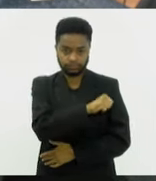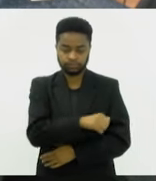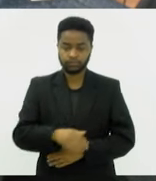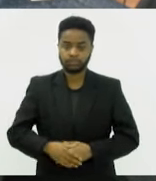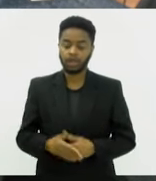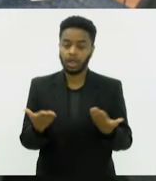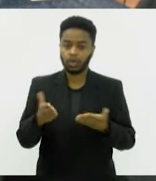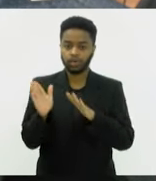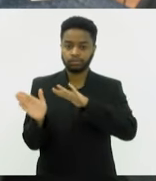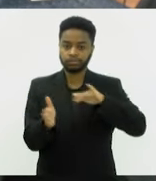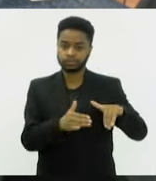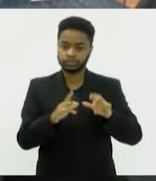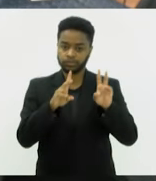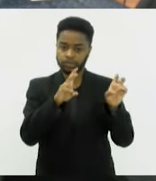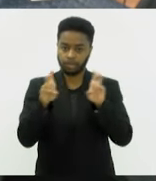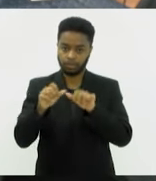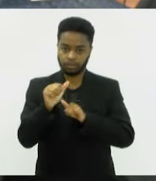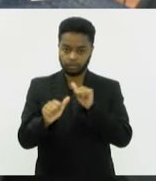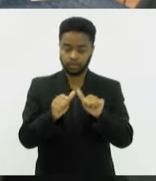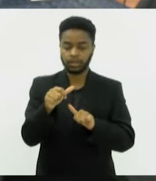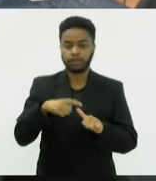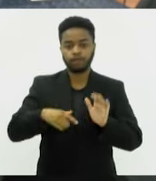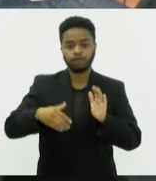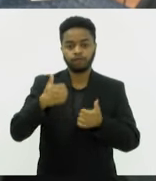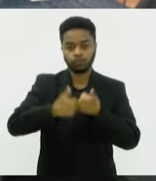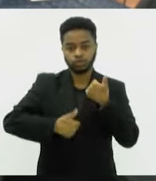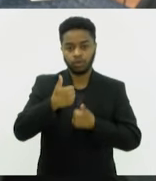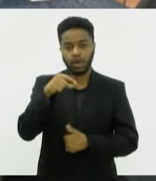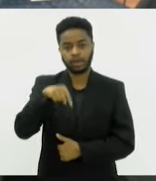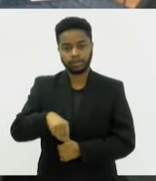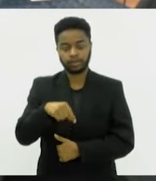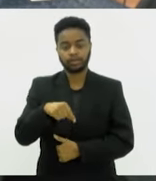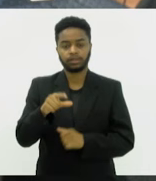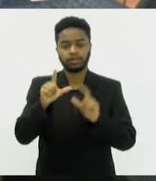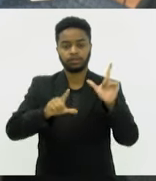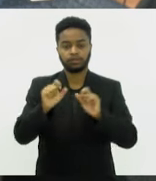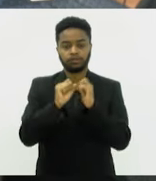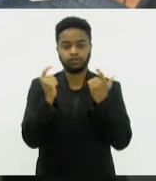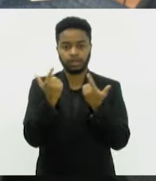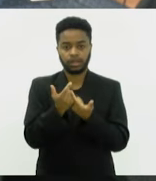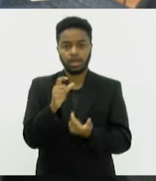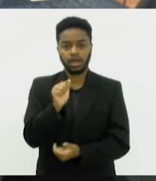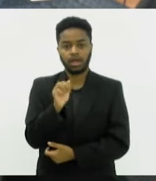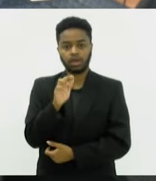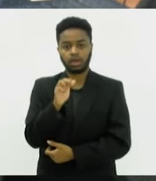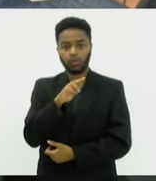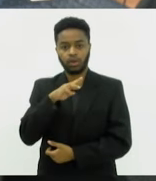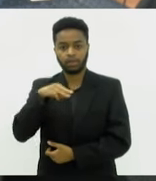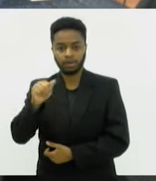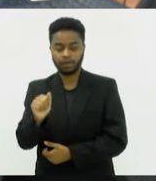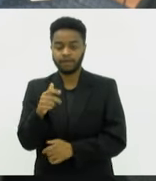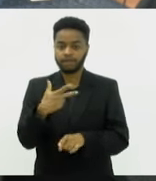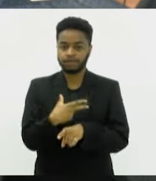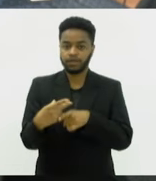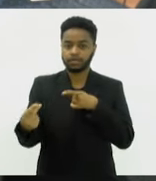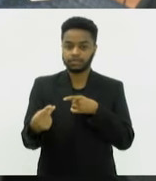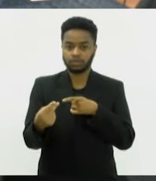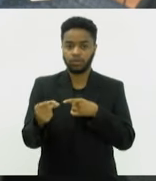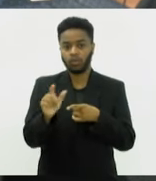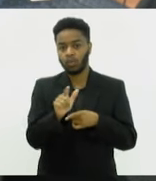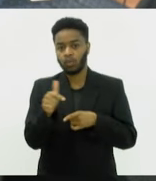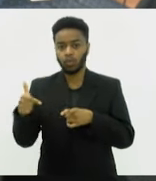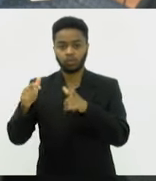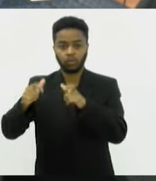futebol ao vivo aqui na TV Alerj. O Araruama venceu o Arte Sul fora de casa. O repórter Paulo Vitor Viviani tem as